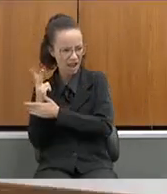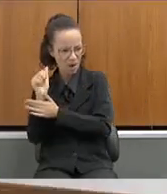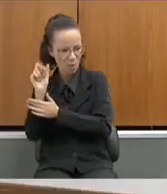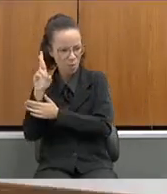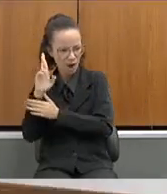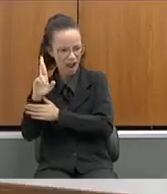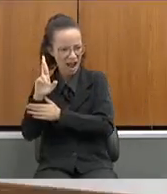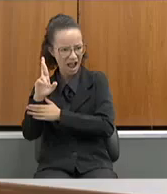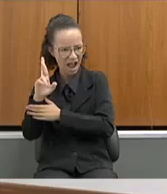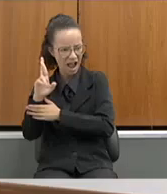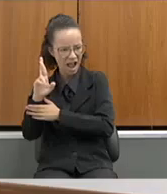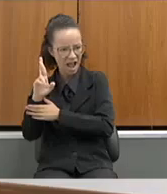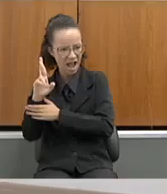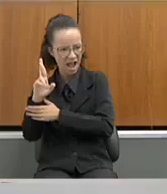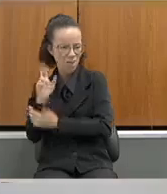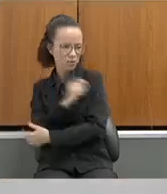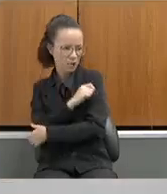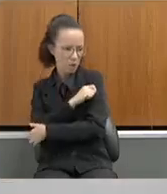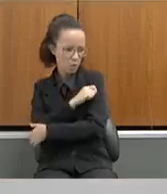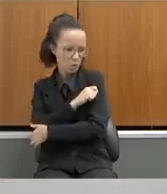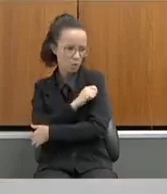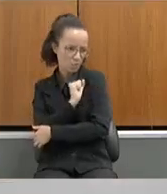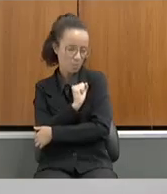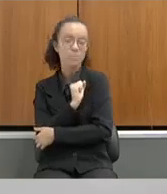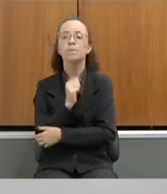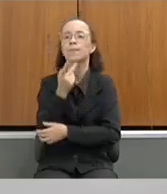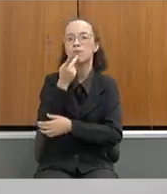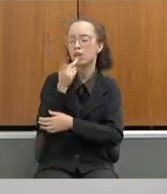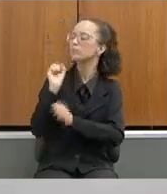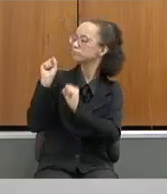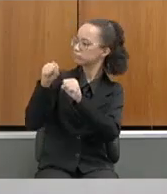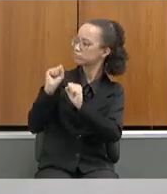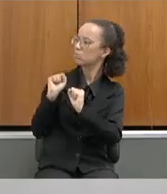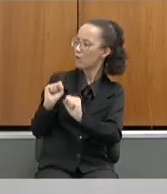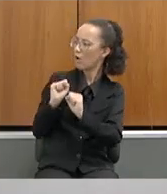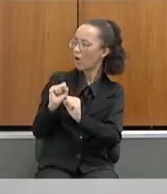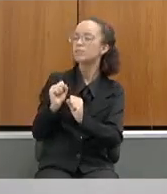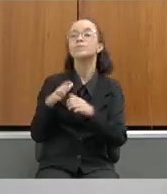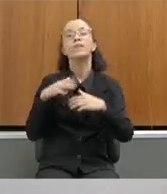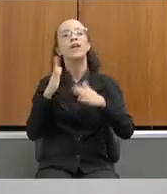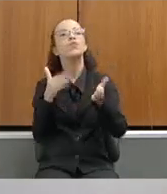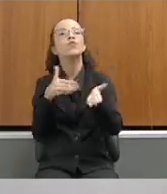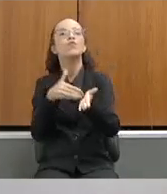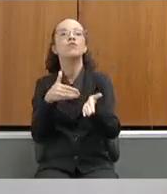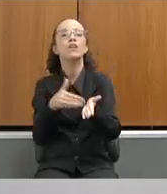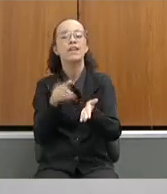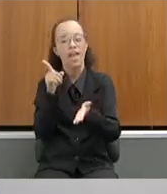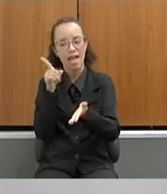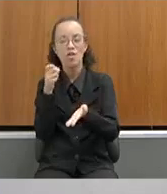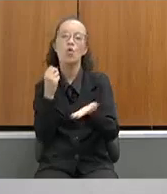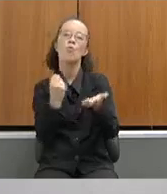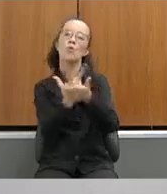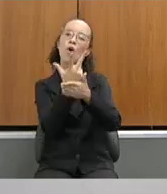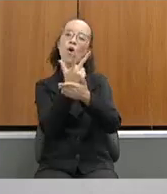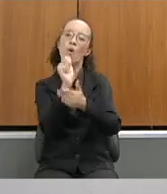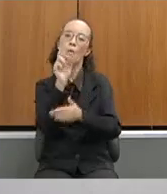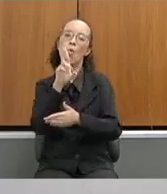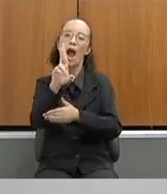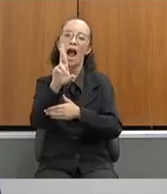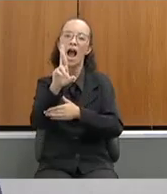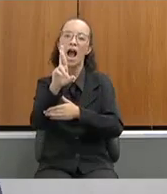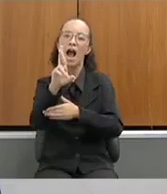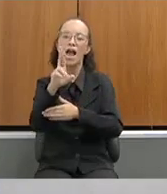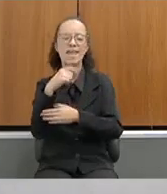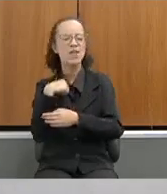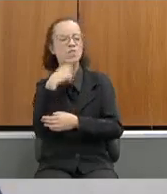instalar para os alunos? Foi perfeitamente diretora e, no fim, comprou o ar-condicionado, estive visitando